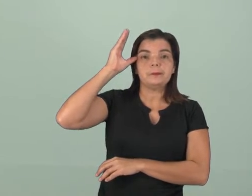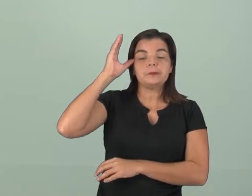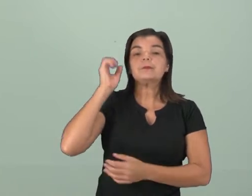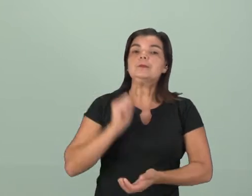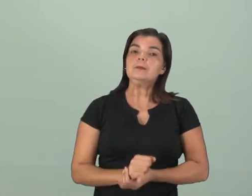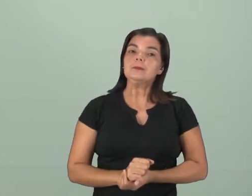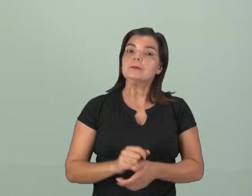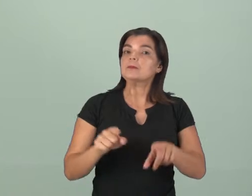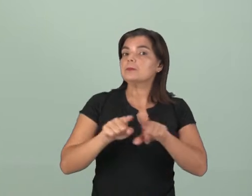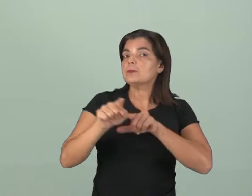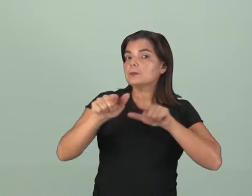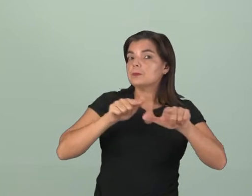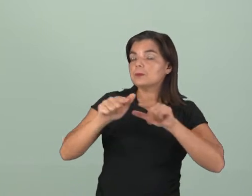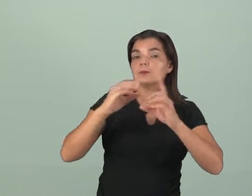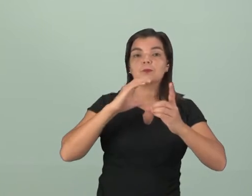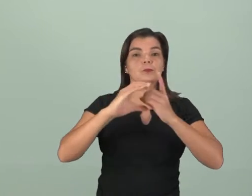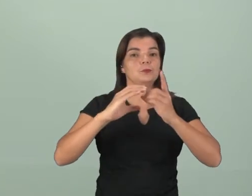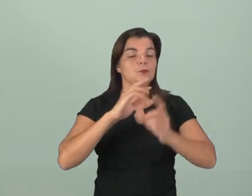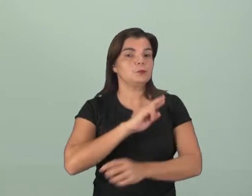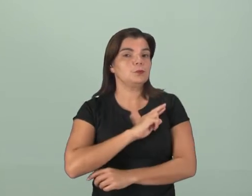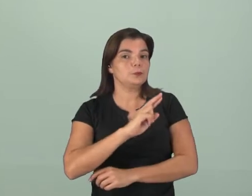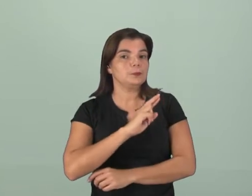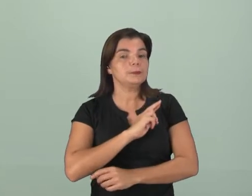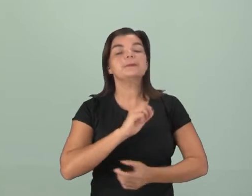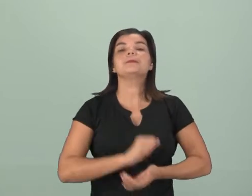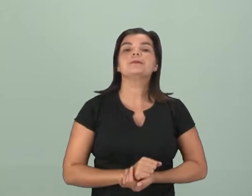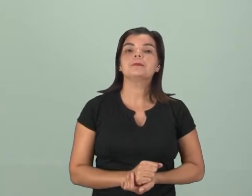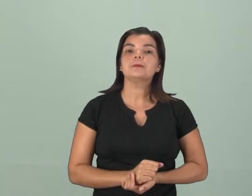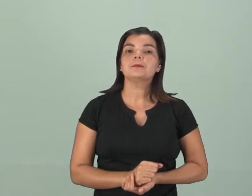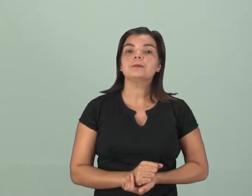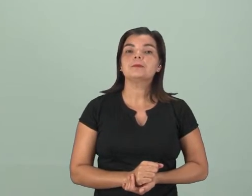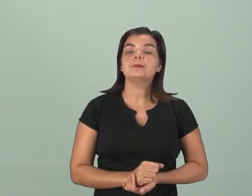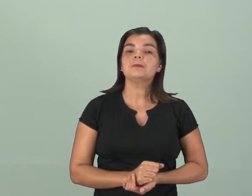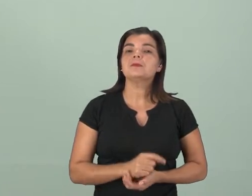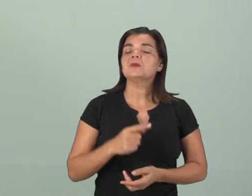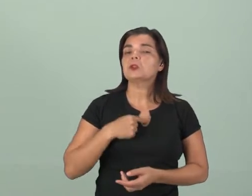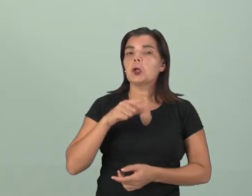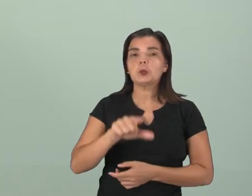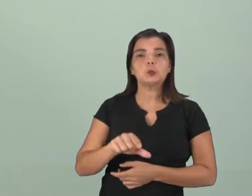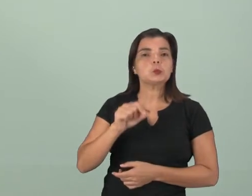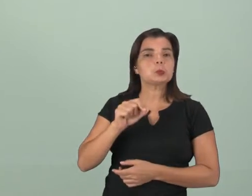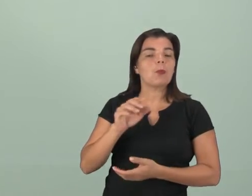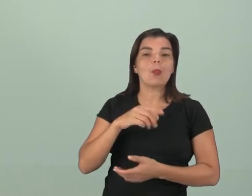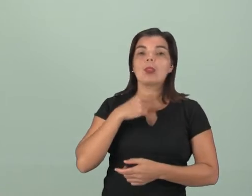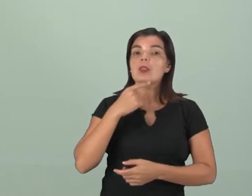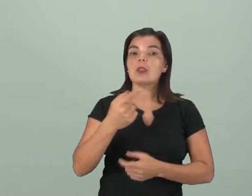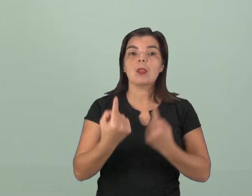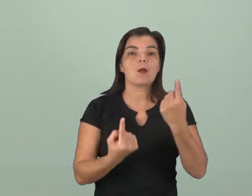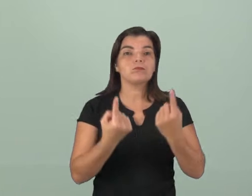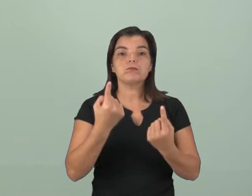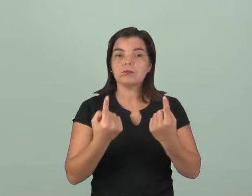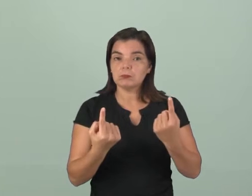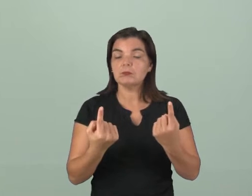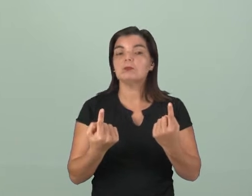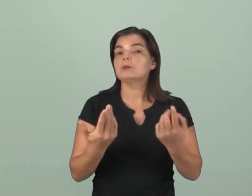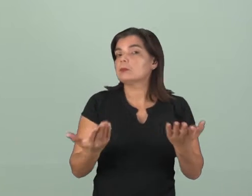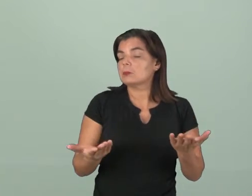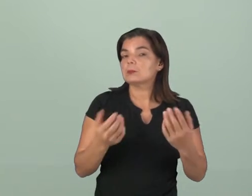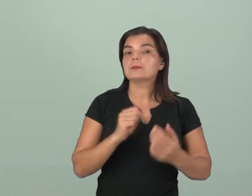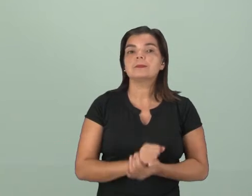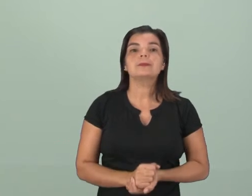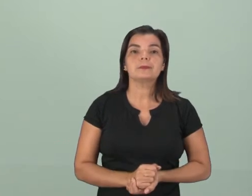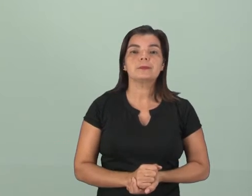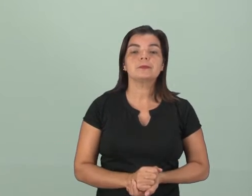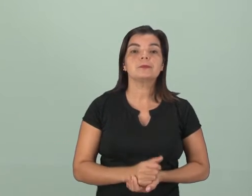exercício dos cultos religiosos sem privilégio para nenhum deles. Então,